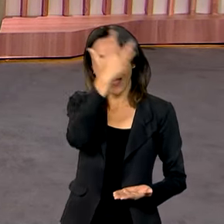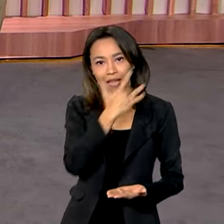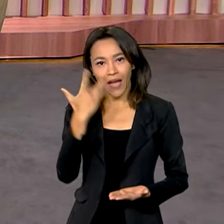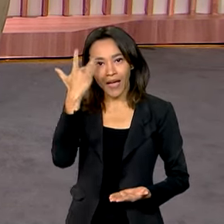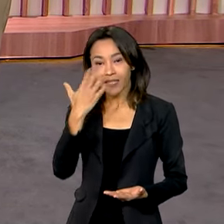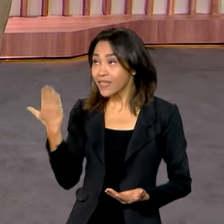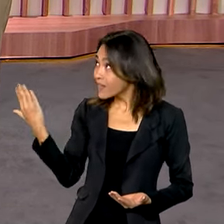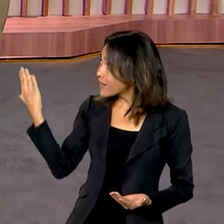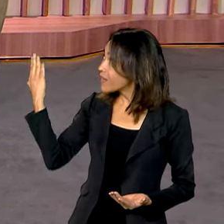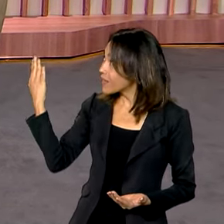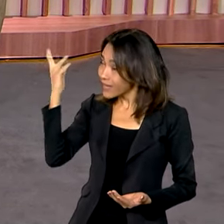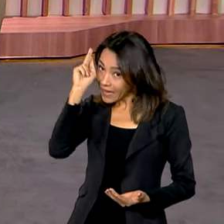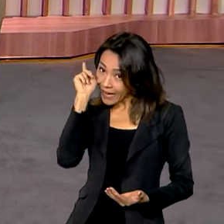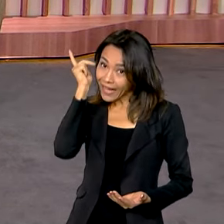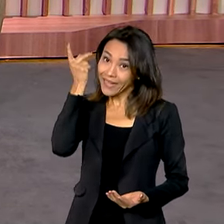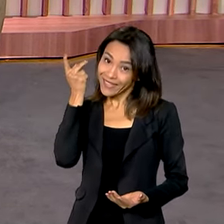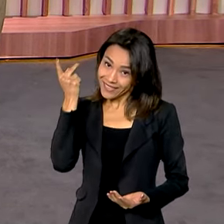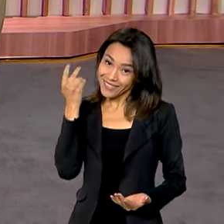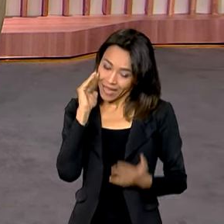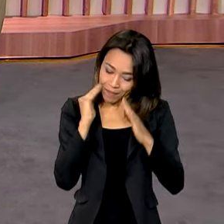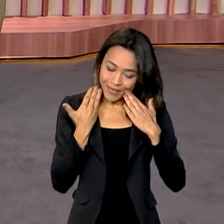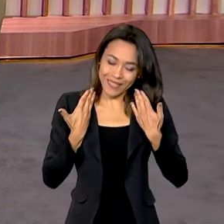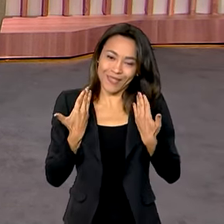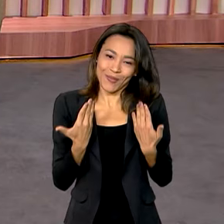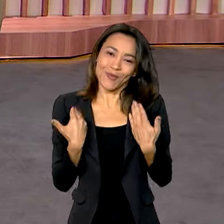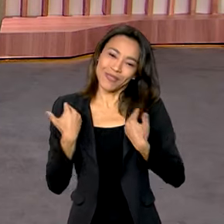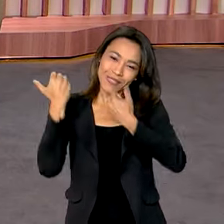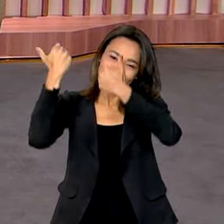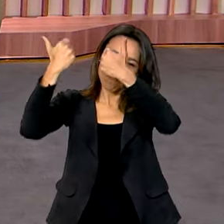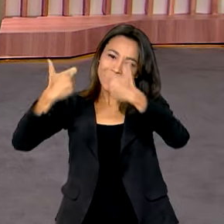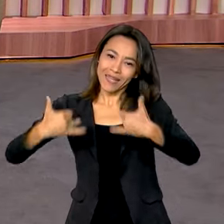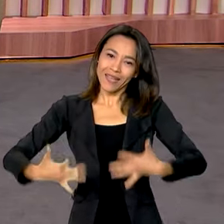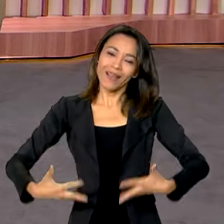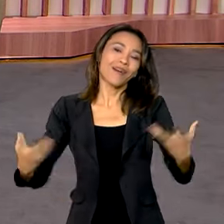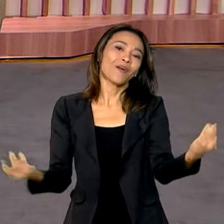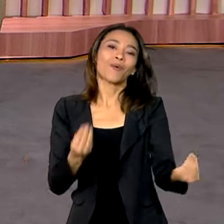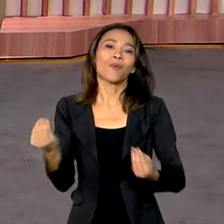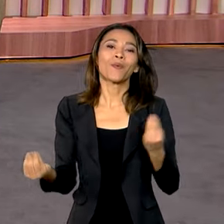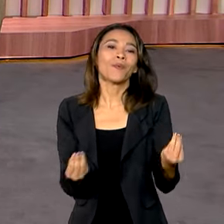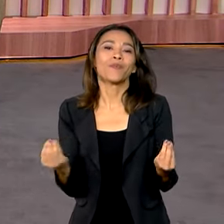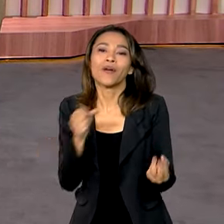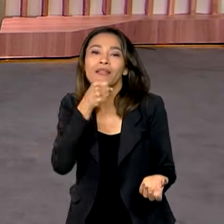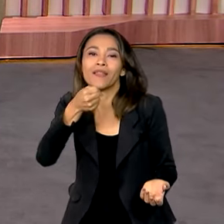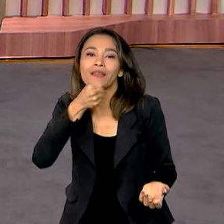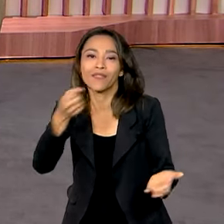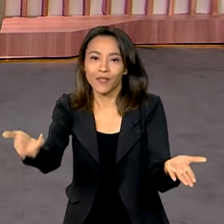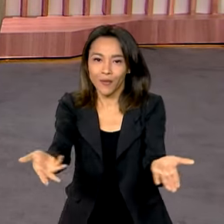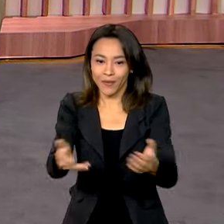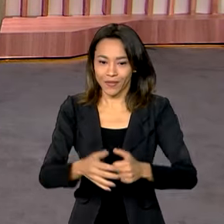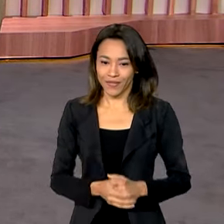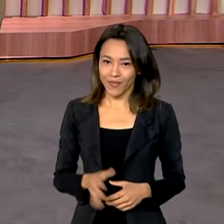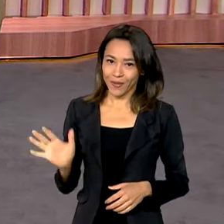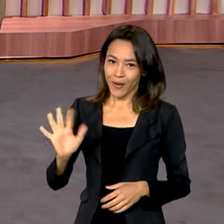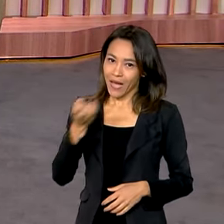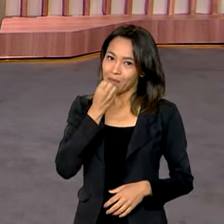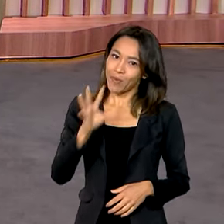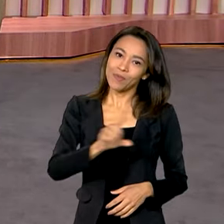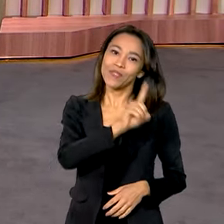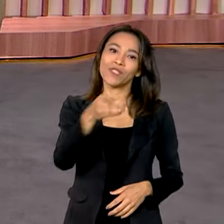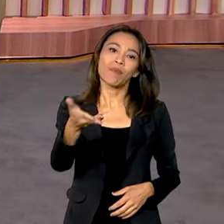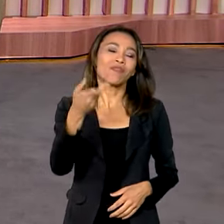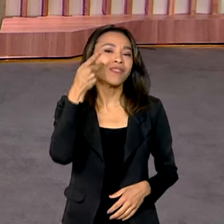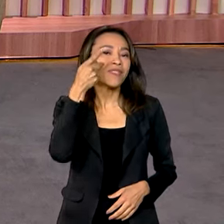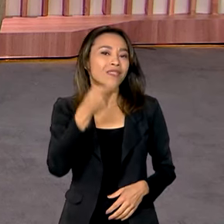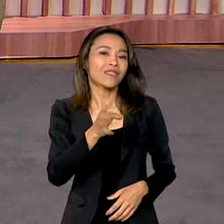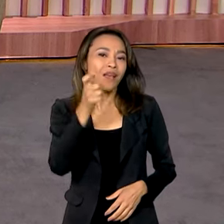comandou o programa, já está aqui com a gente para trazer os destaques da edição de hoje. Bom dia, Karine. Oi, Vanessa. Bom dia para você e para quem está com a